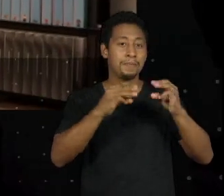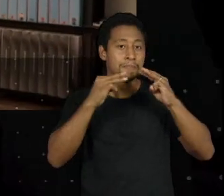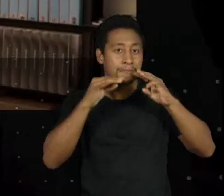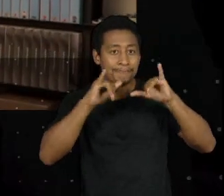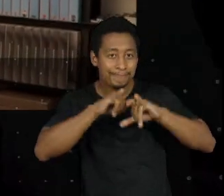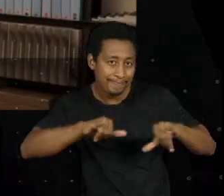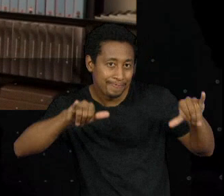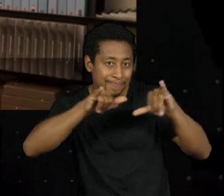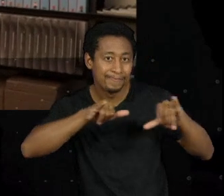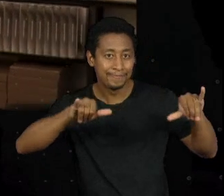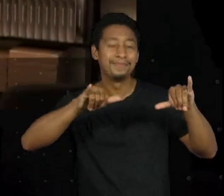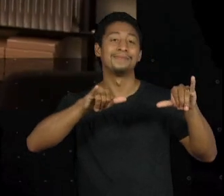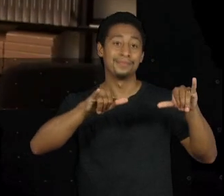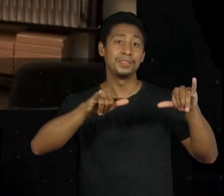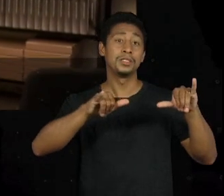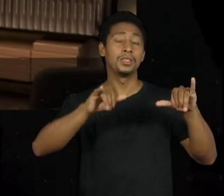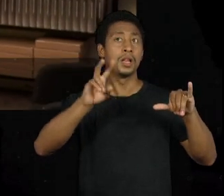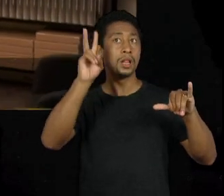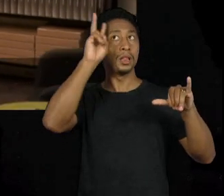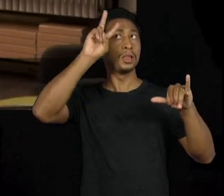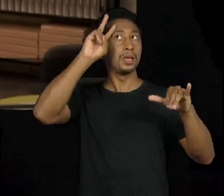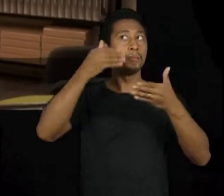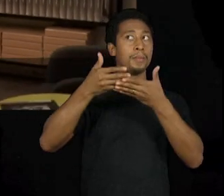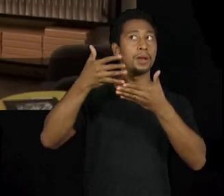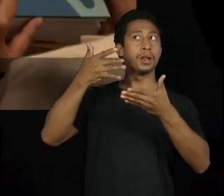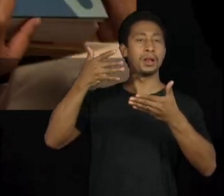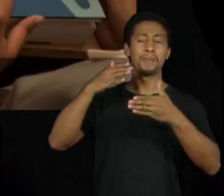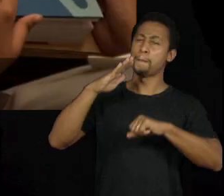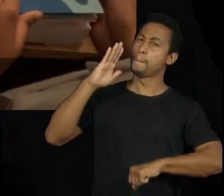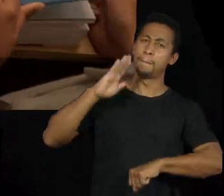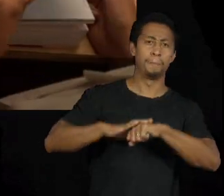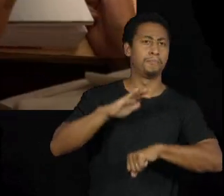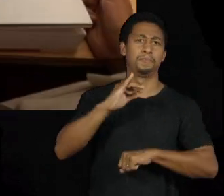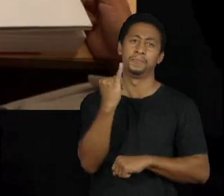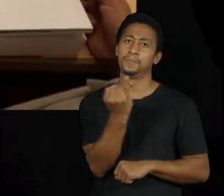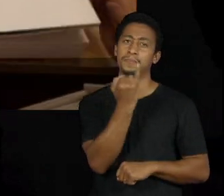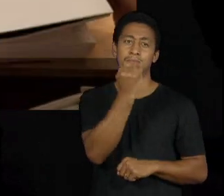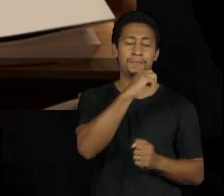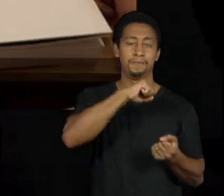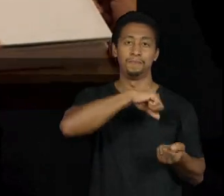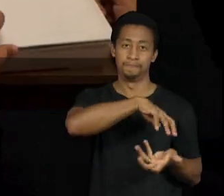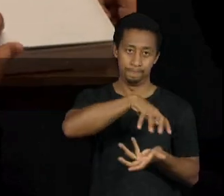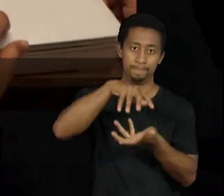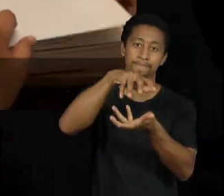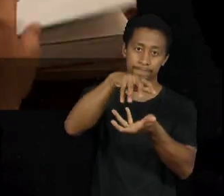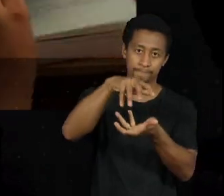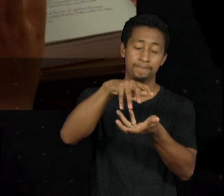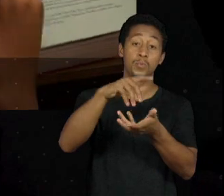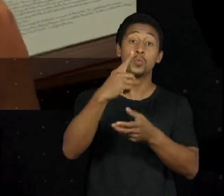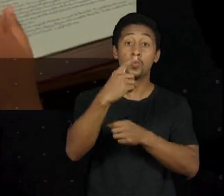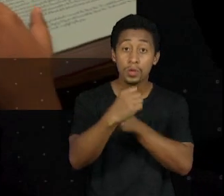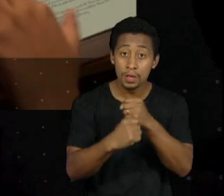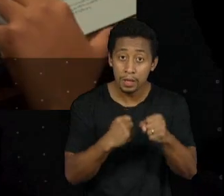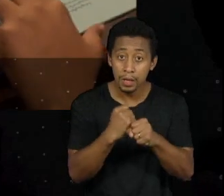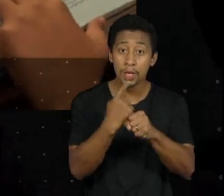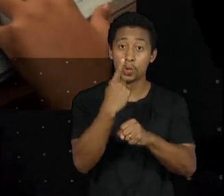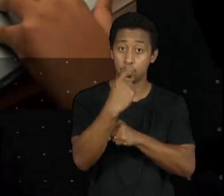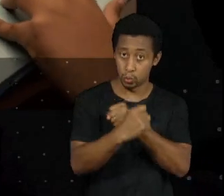dos lugares em que se mantém a memória da propaganda mais importante do mundo a gente tem todos os anos o